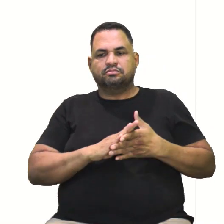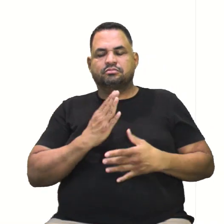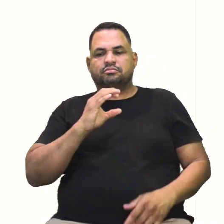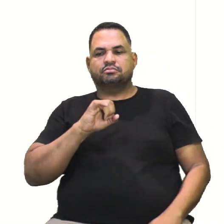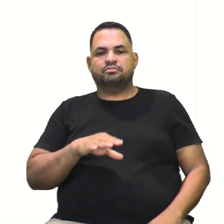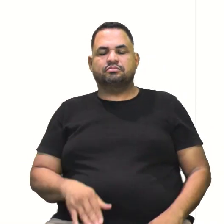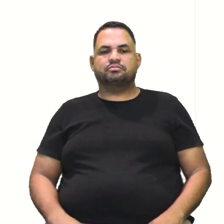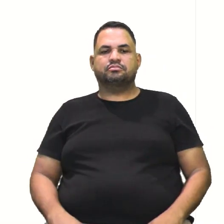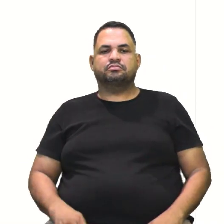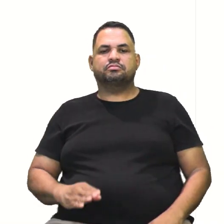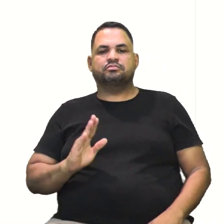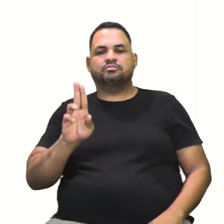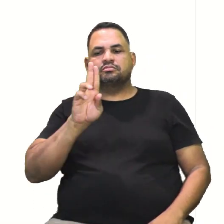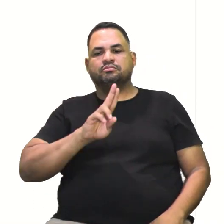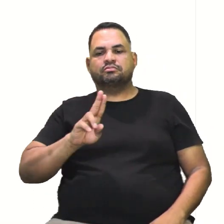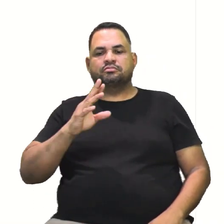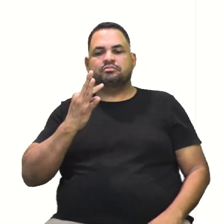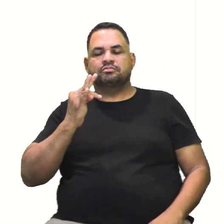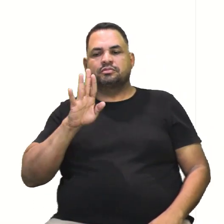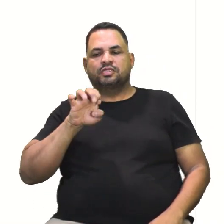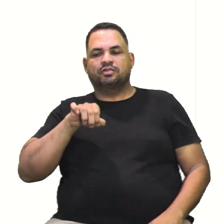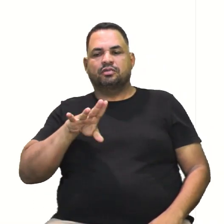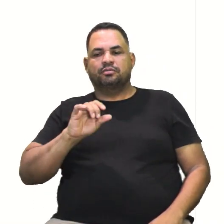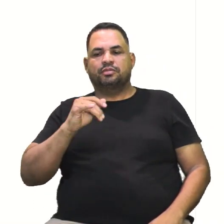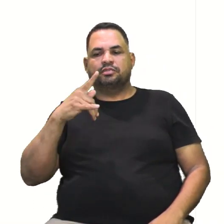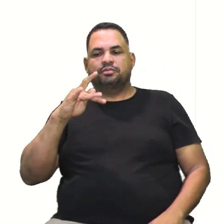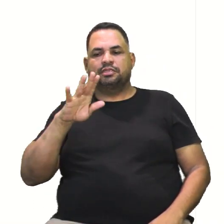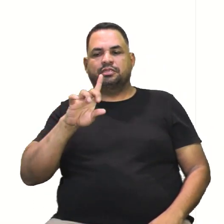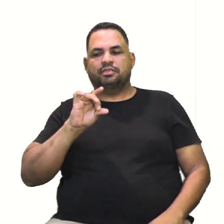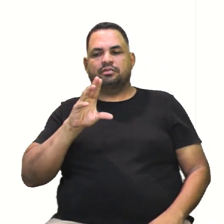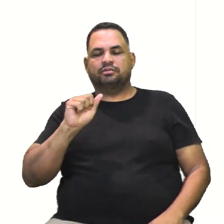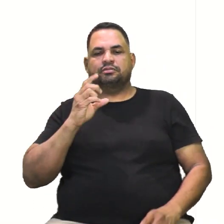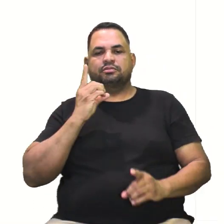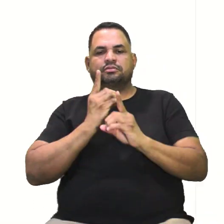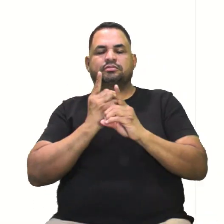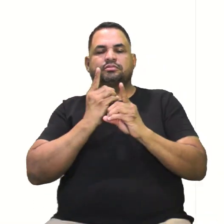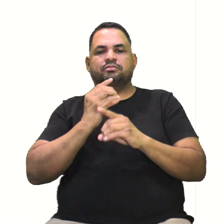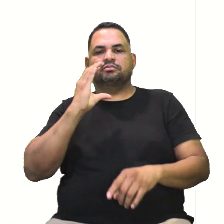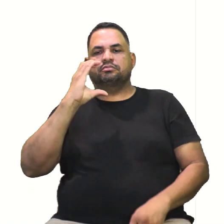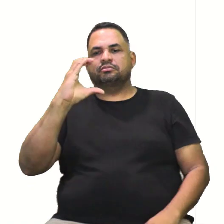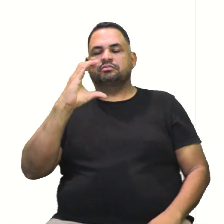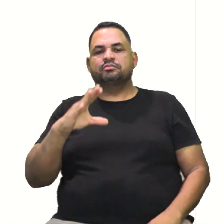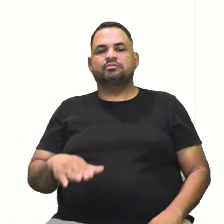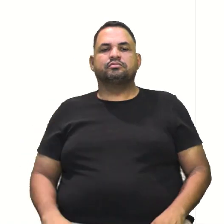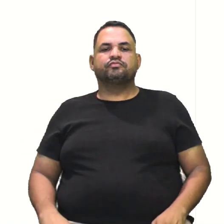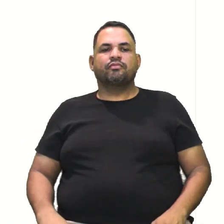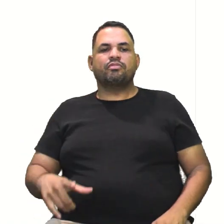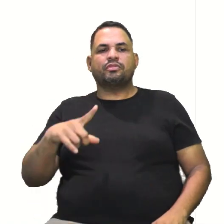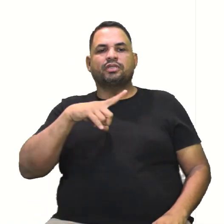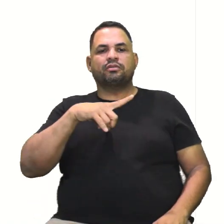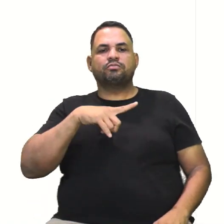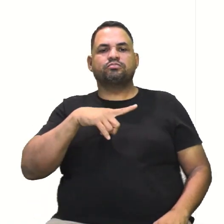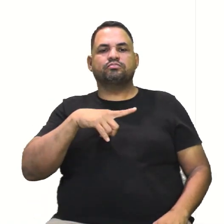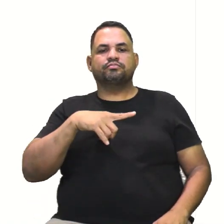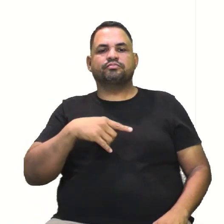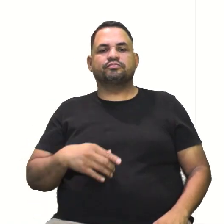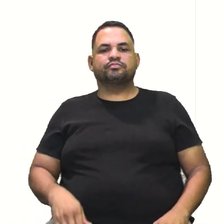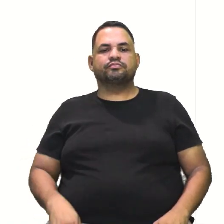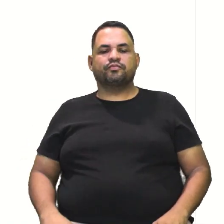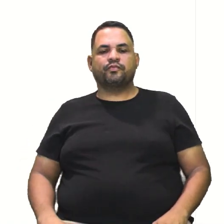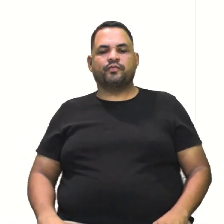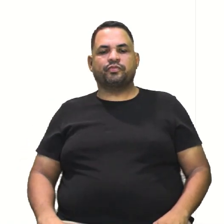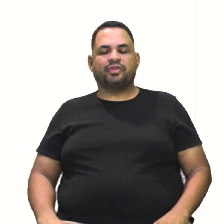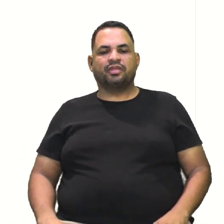Pitágoras, né? A gente aplica o teorema de Pitágoras e, com certeza, acho o c. Nesse caso, como a gente tem os catetos